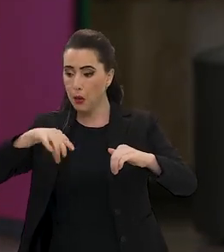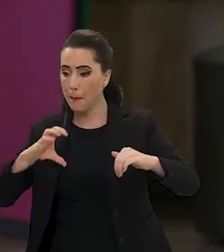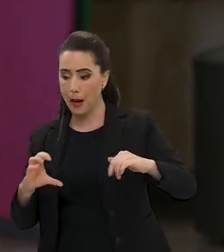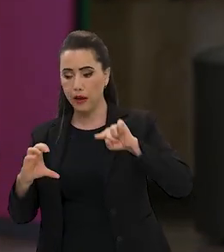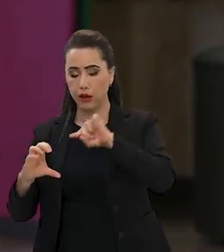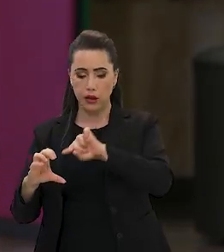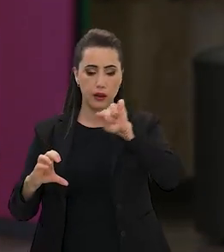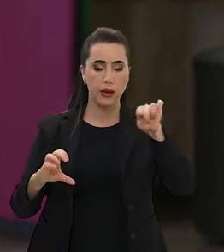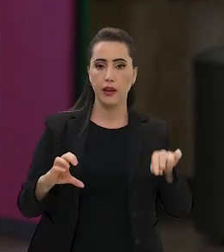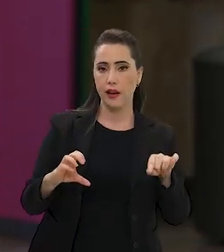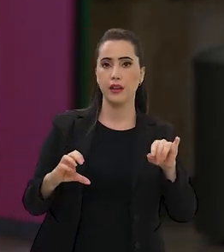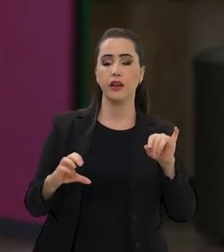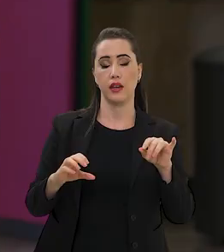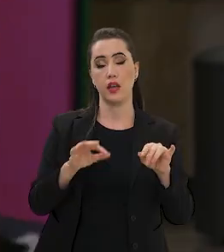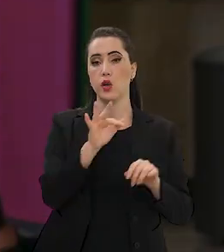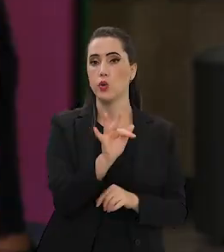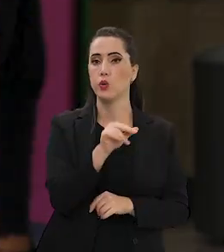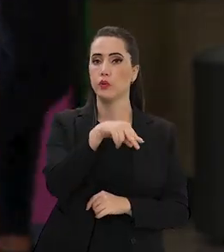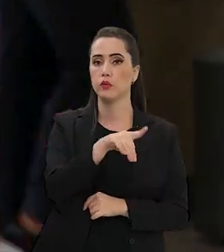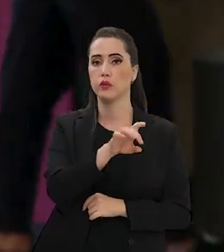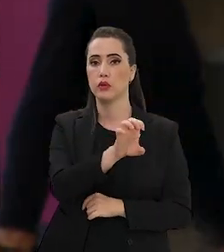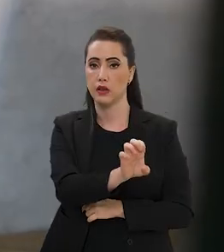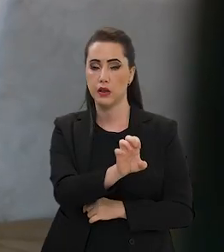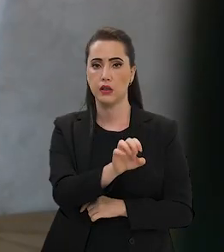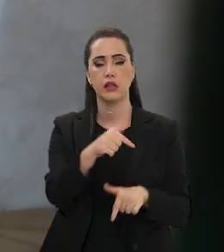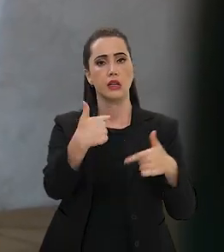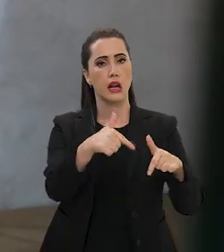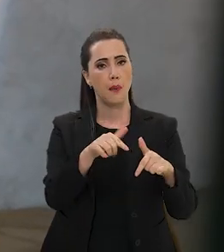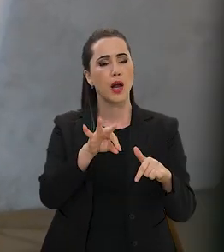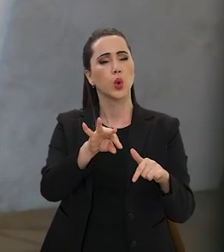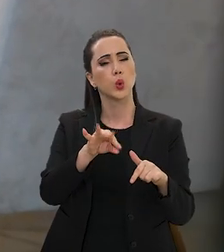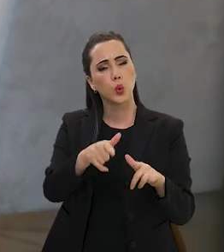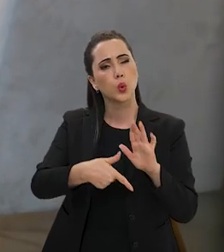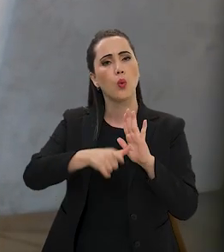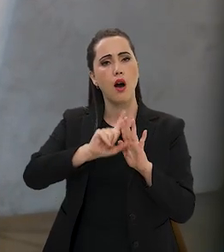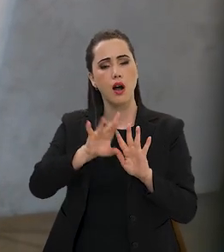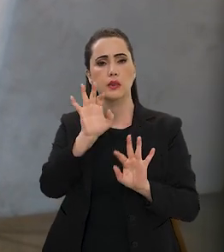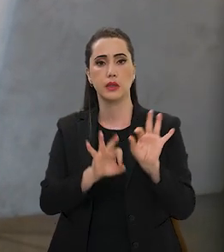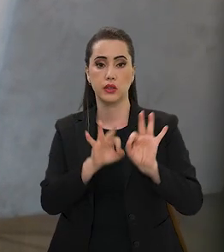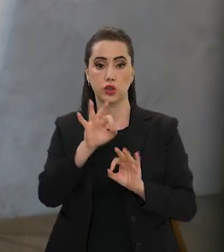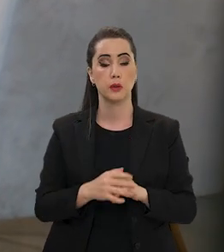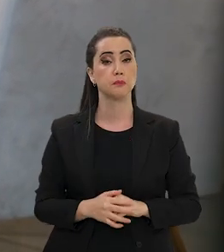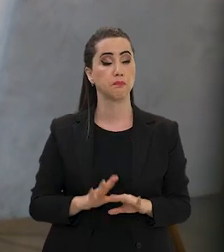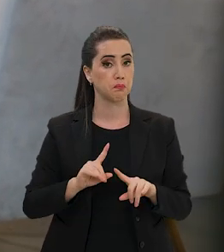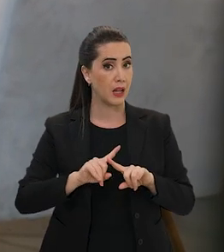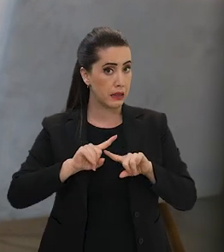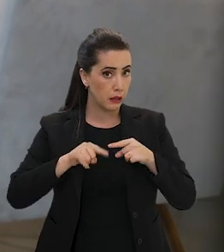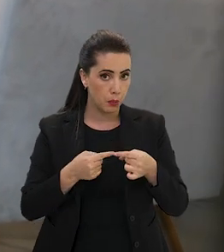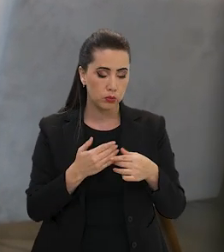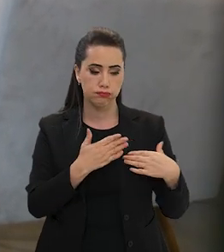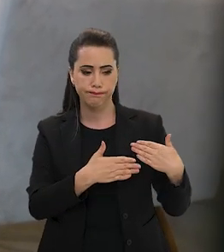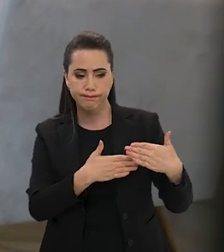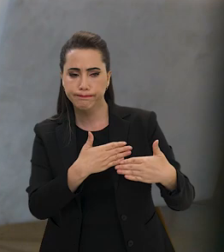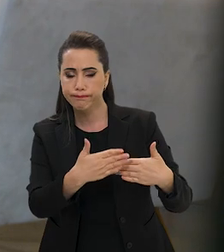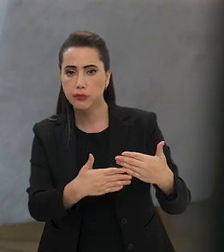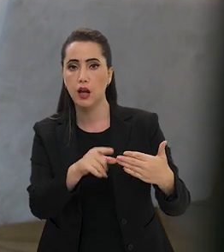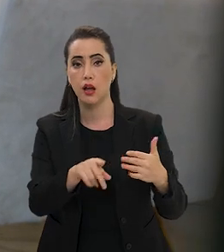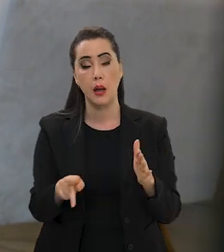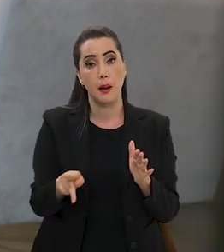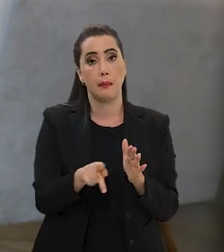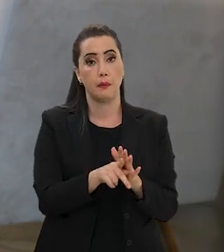do MEC, que operacionaliza toda essa inteligência que foi pré-ordenada, né? Ao longo do tempo,